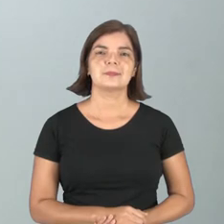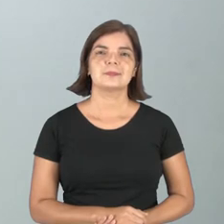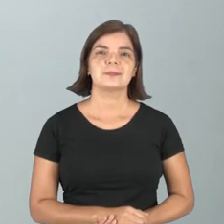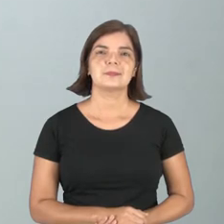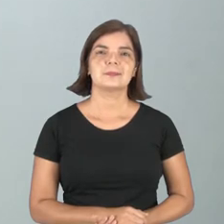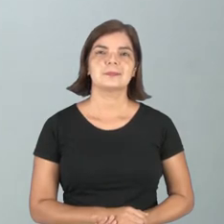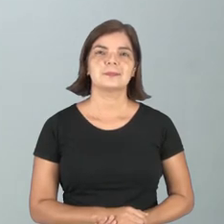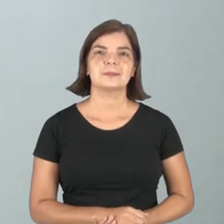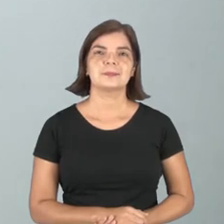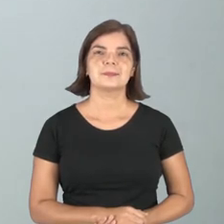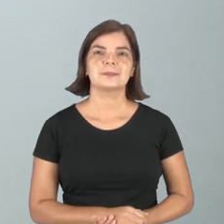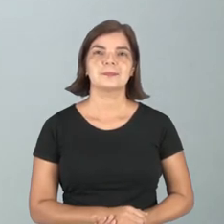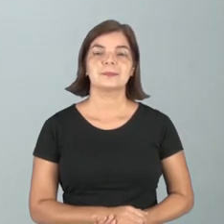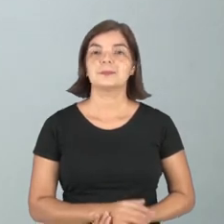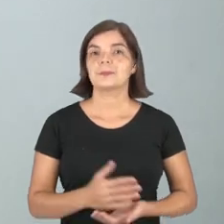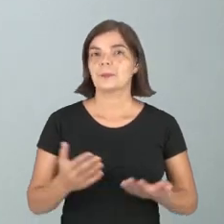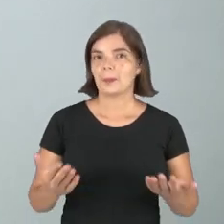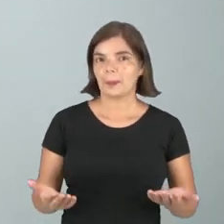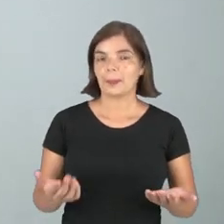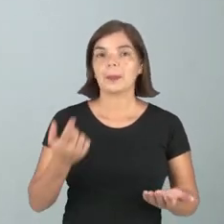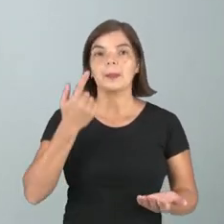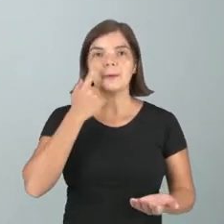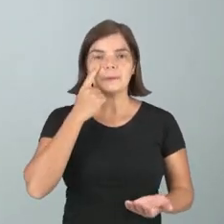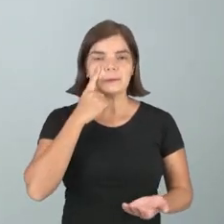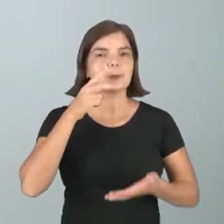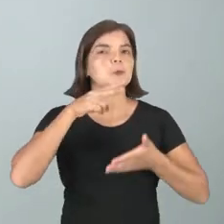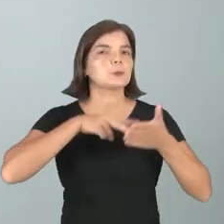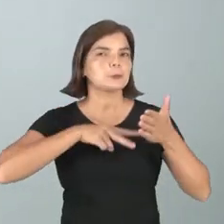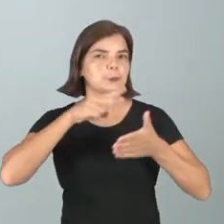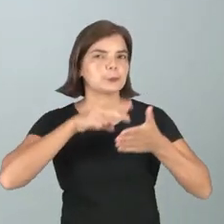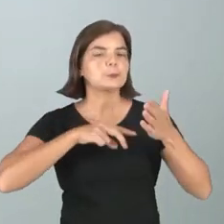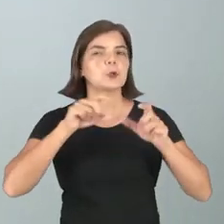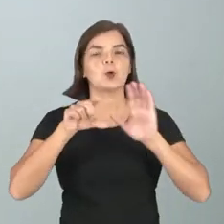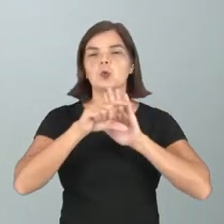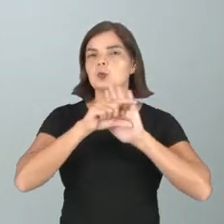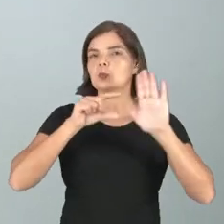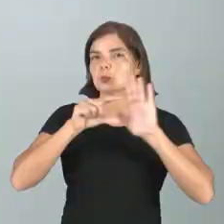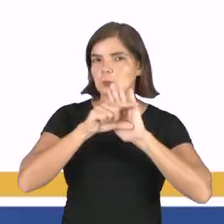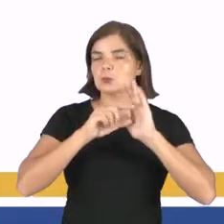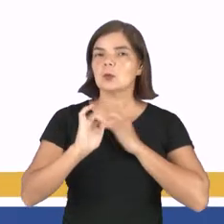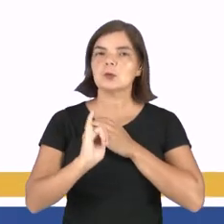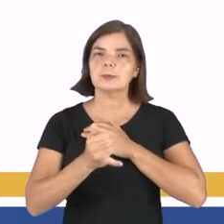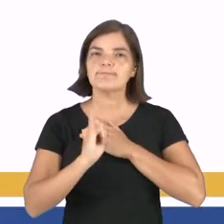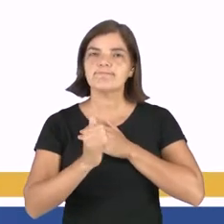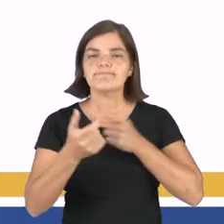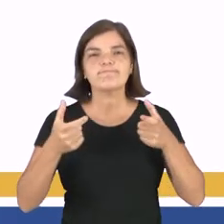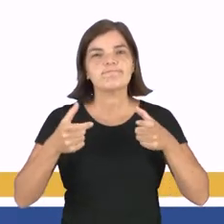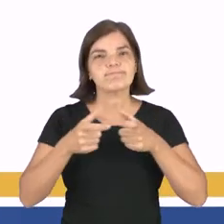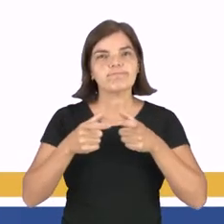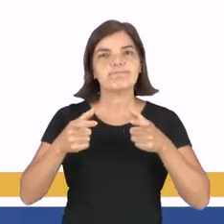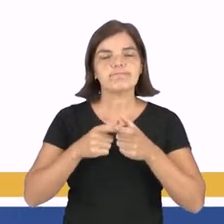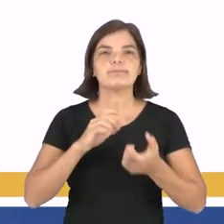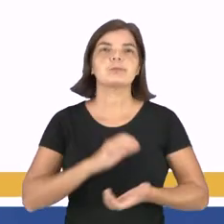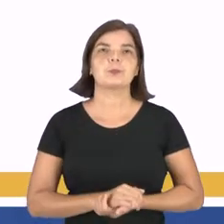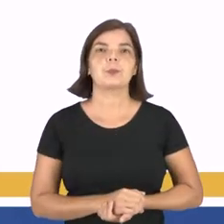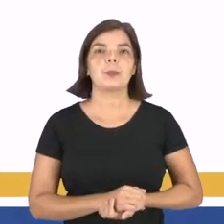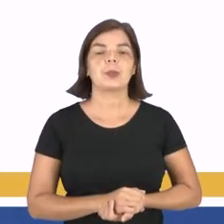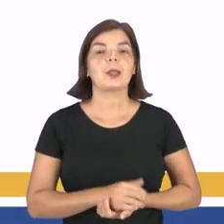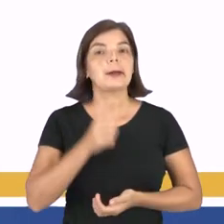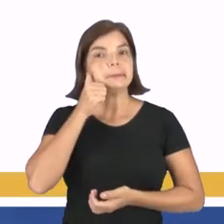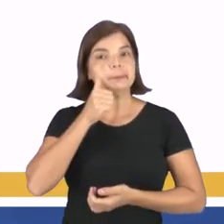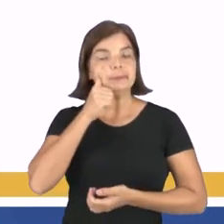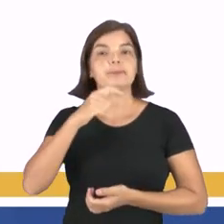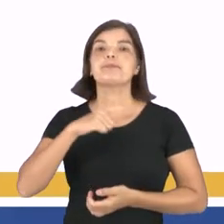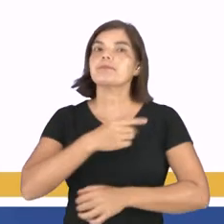Gente, vamos reler um trecho desse microconto que acabamos de ler. A moça tinha pele branca